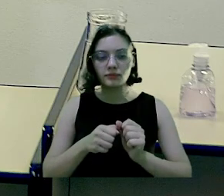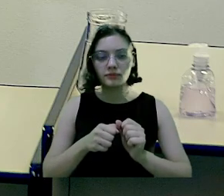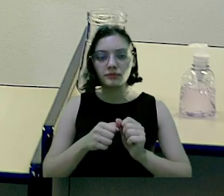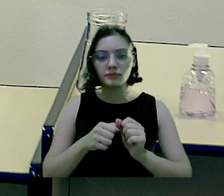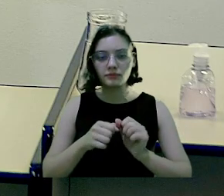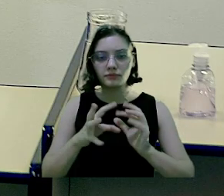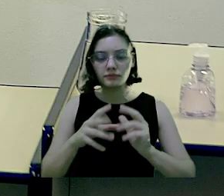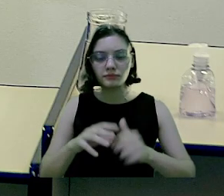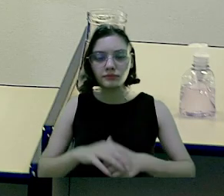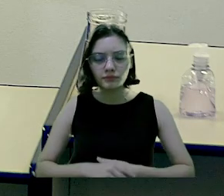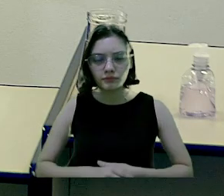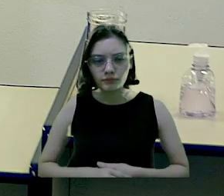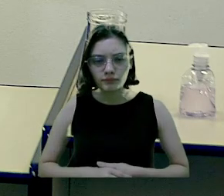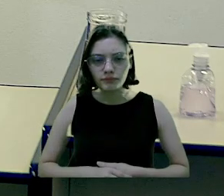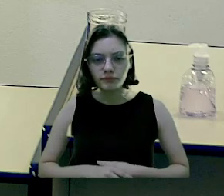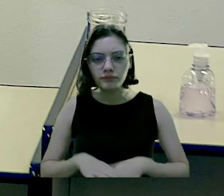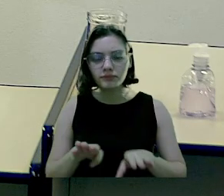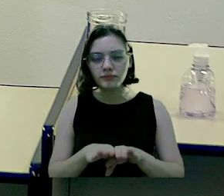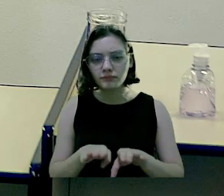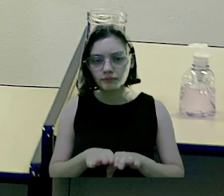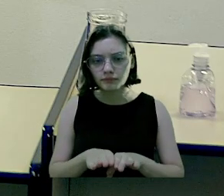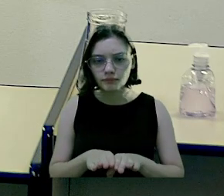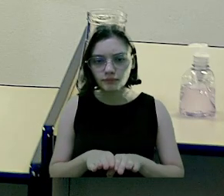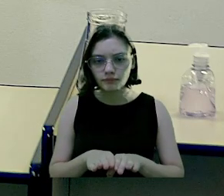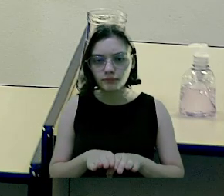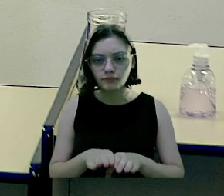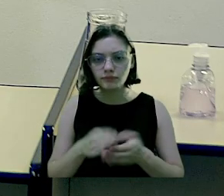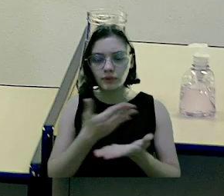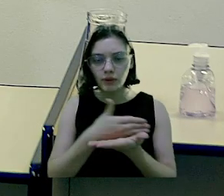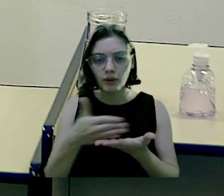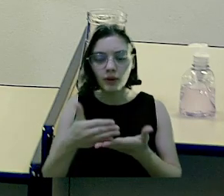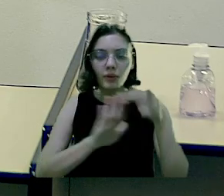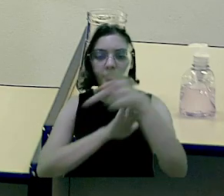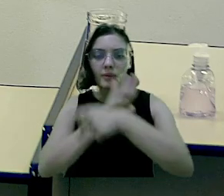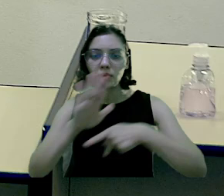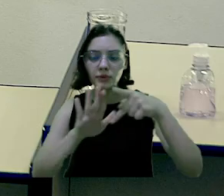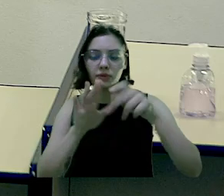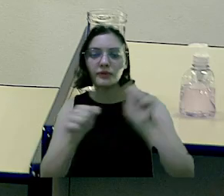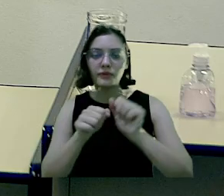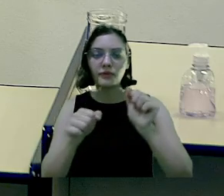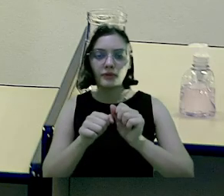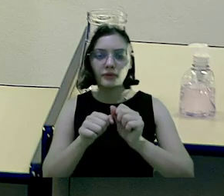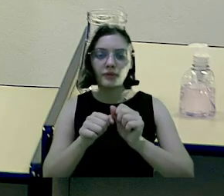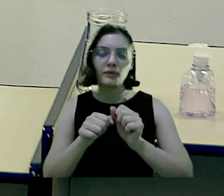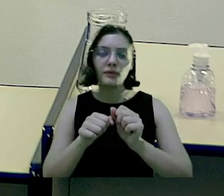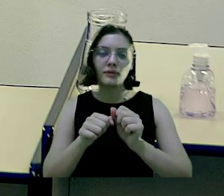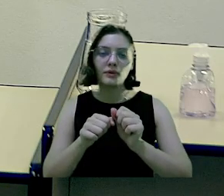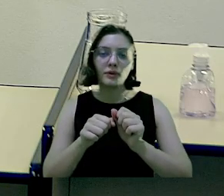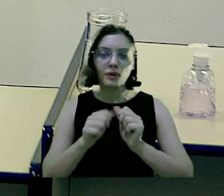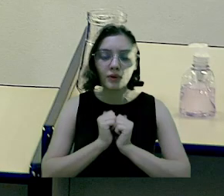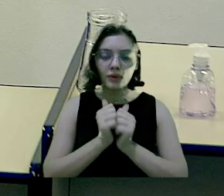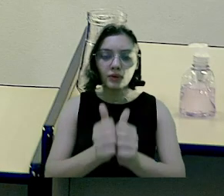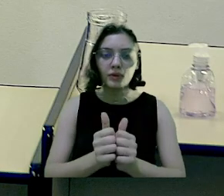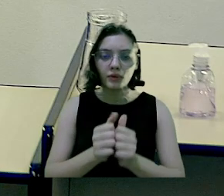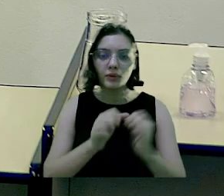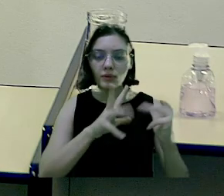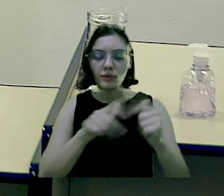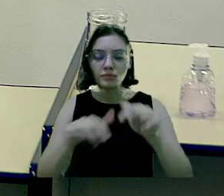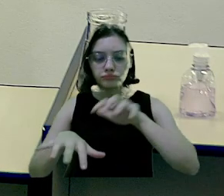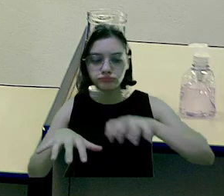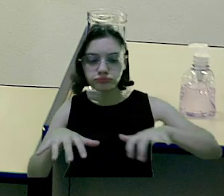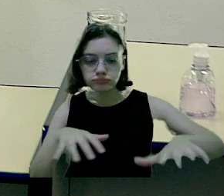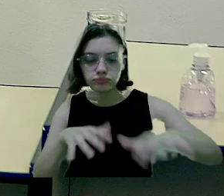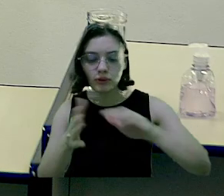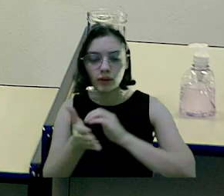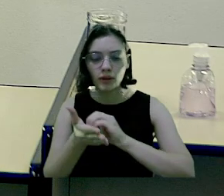execução dos investimentos em andamento. Além disso, a elaboração desse projeto de lei foi realizada em consonância com as